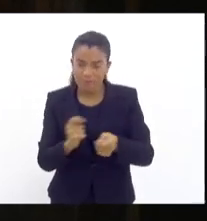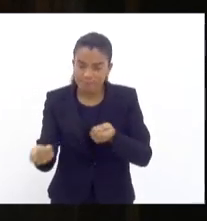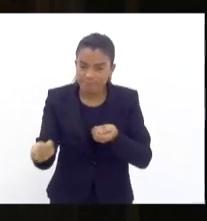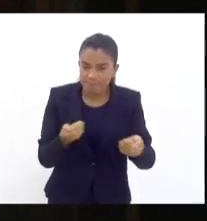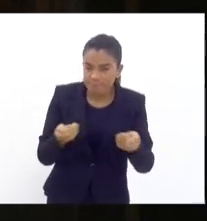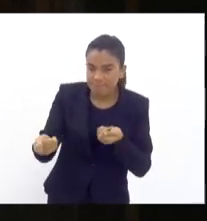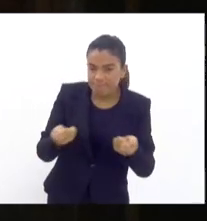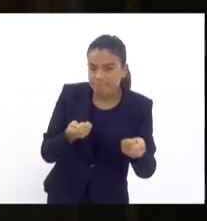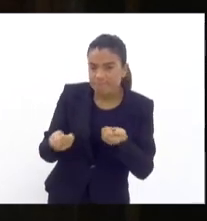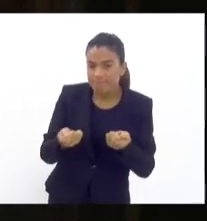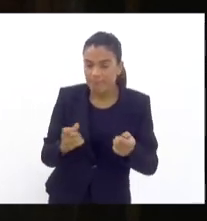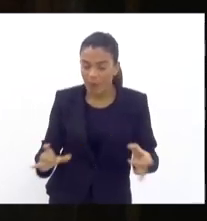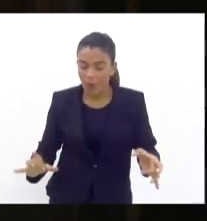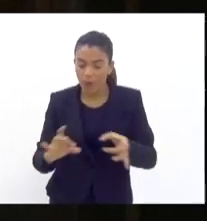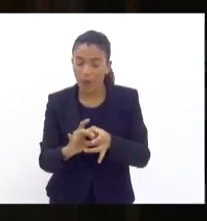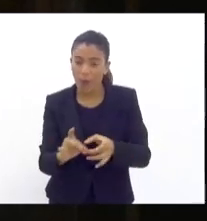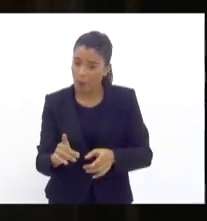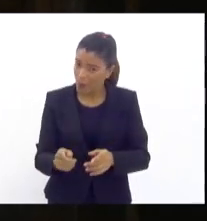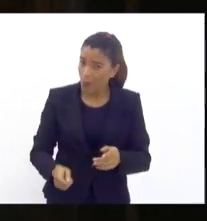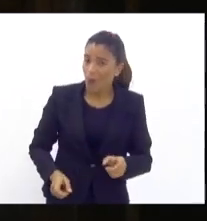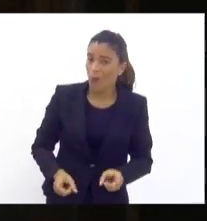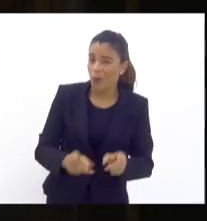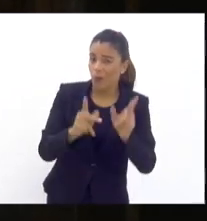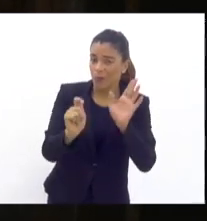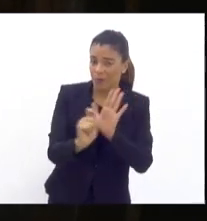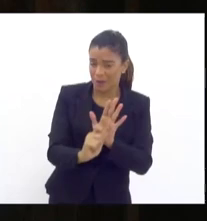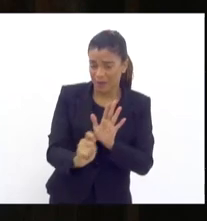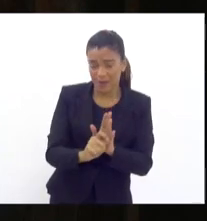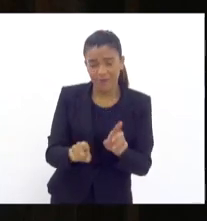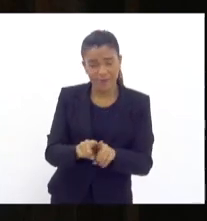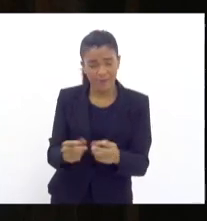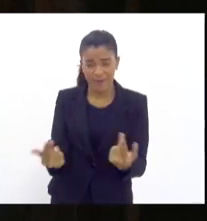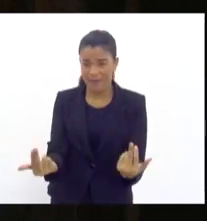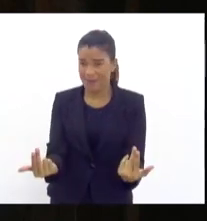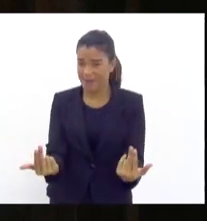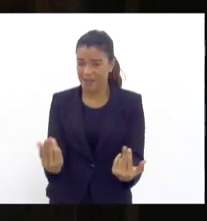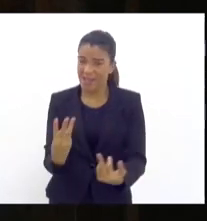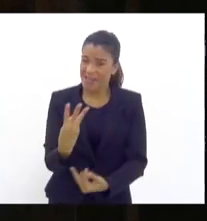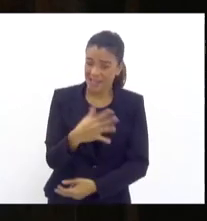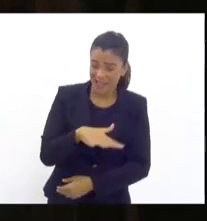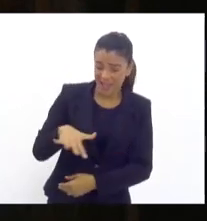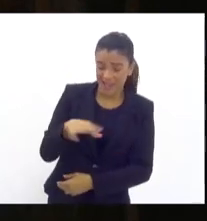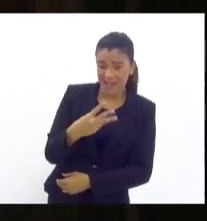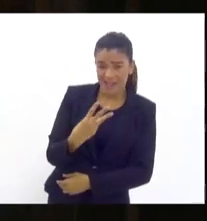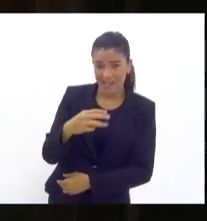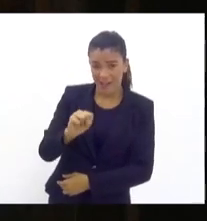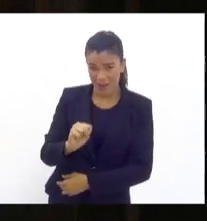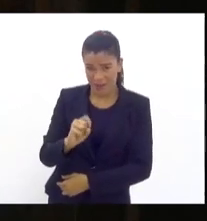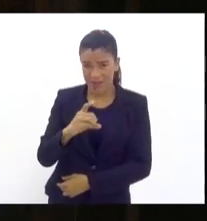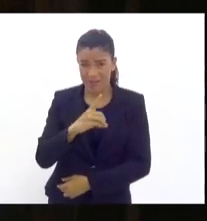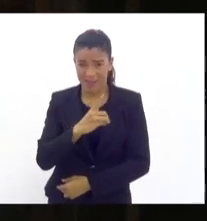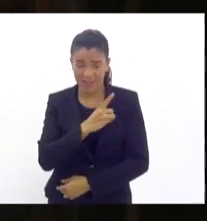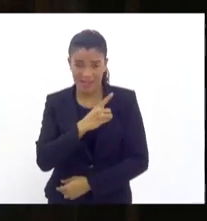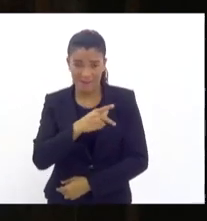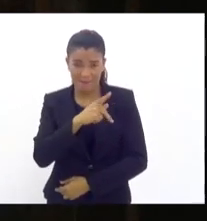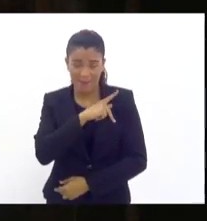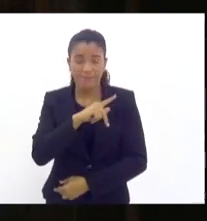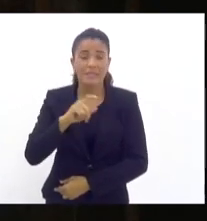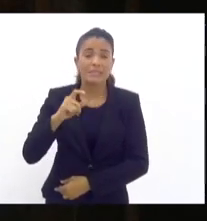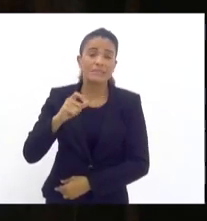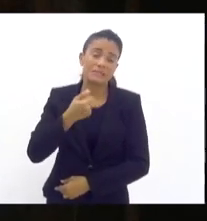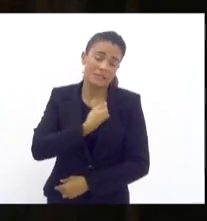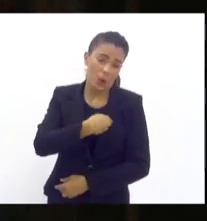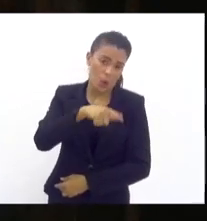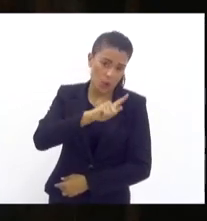paramilitares de milícia, o tráfico também faz. Isso não é só na área da 38DP. Nós vimos isso também em São Gonçalo, vimos